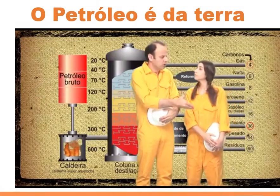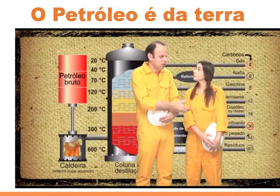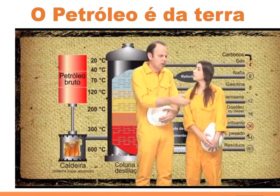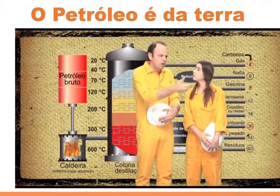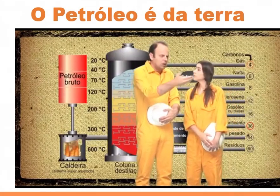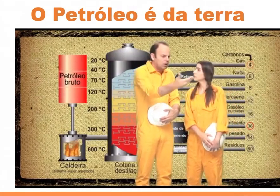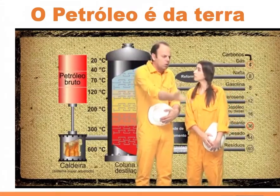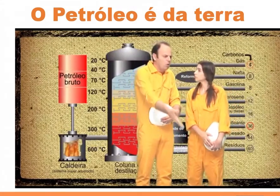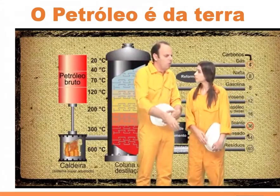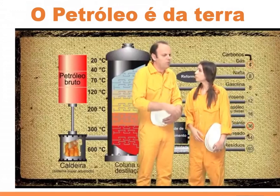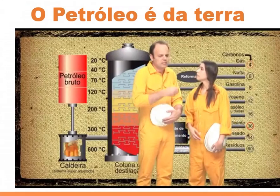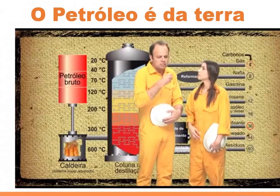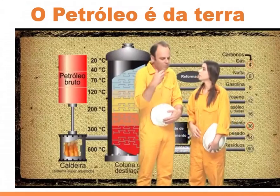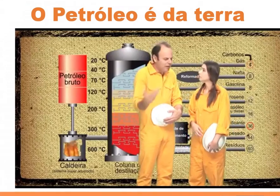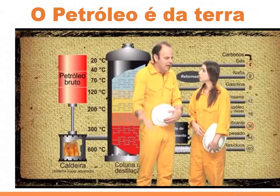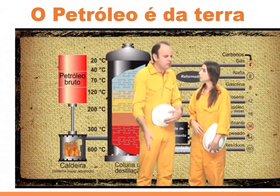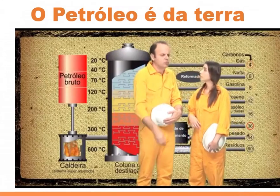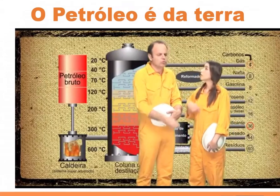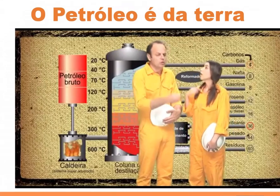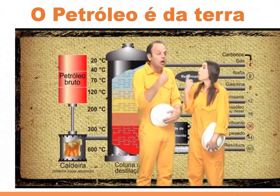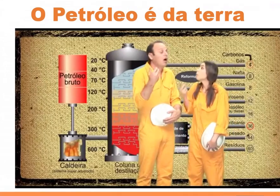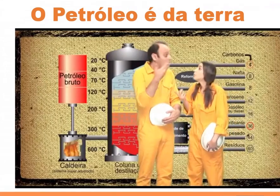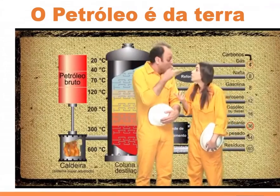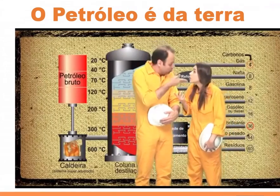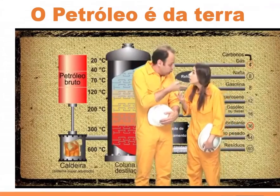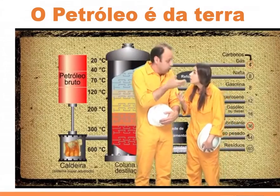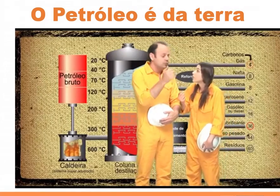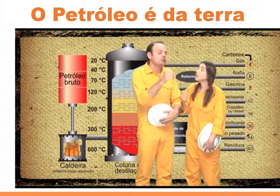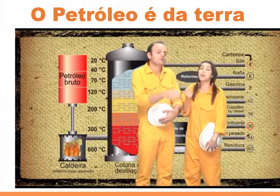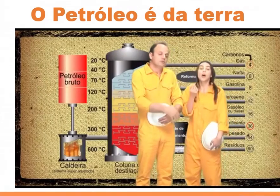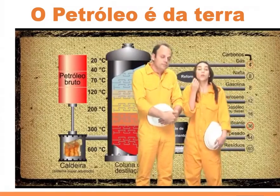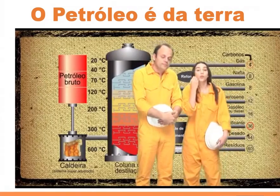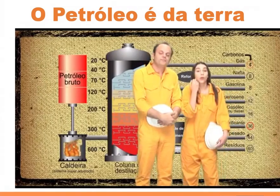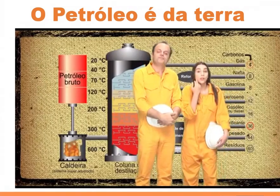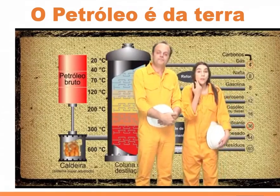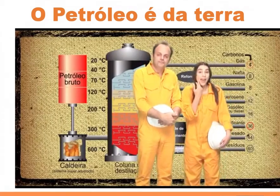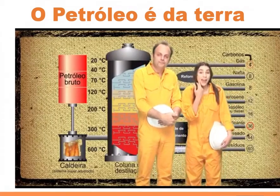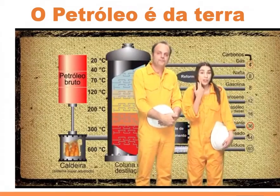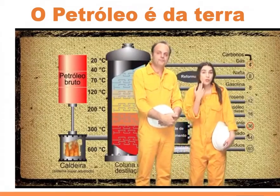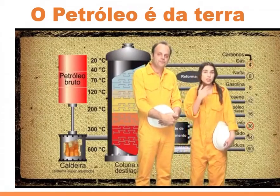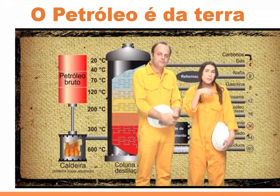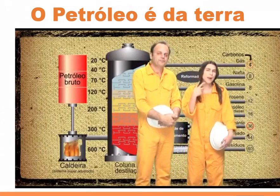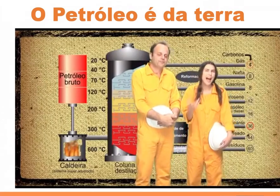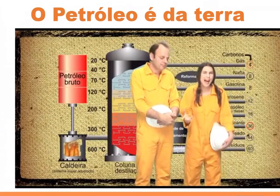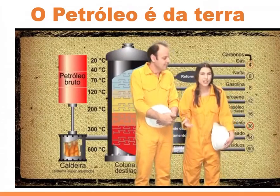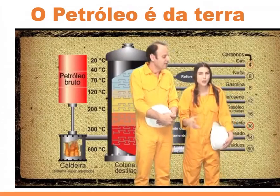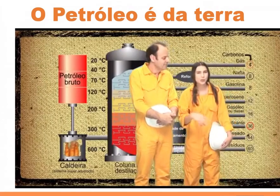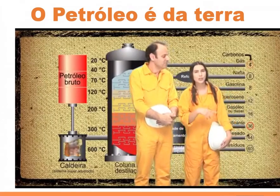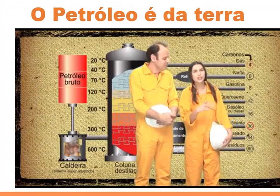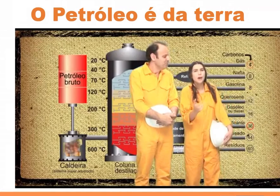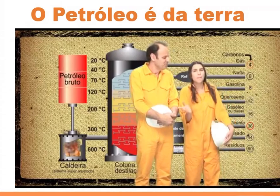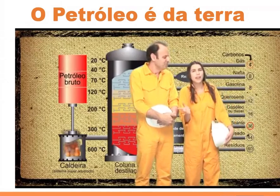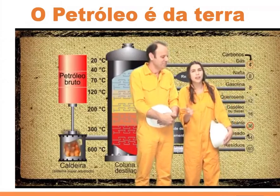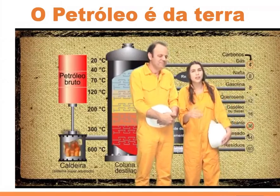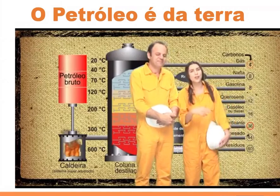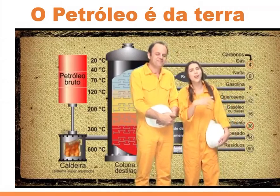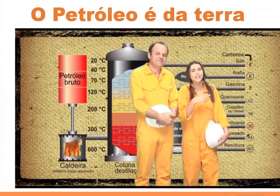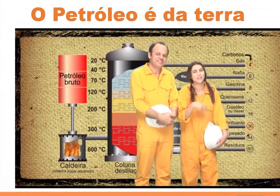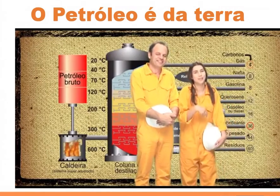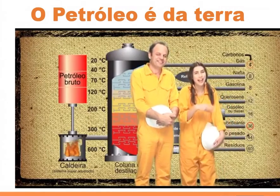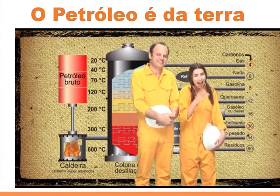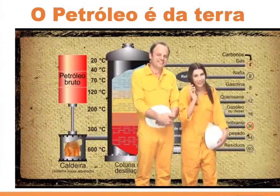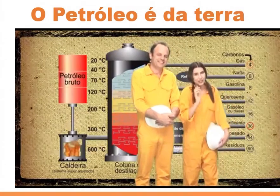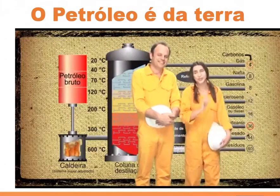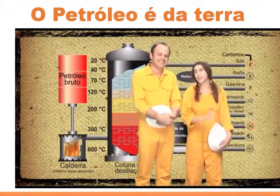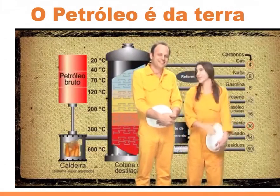partir do petróleo. Roupas, sapatos... Combustíveis, os cosméticos, plásticos, medicamentos...